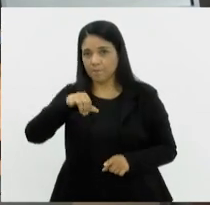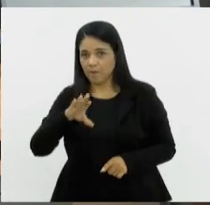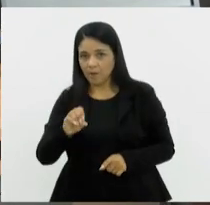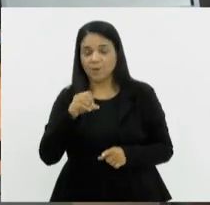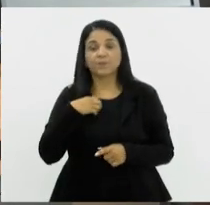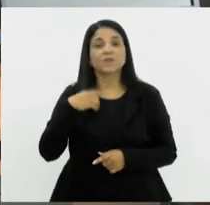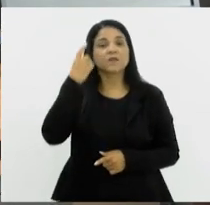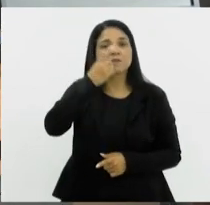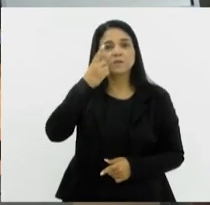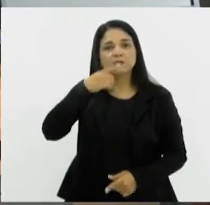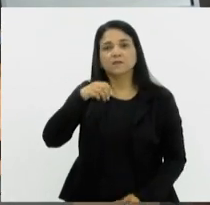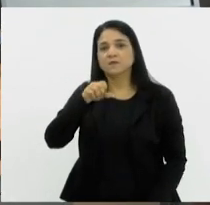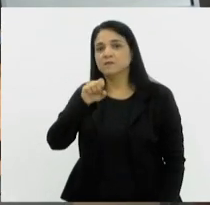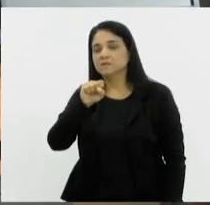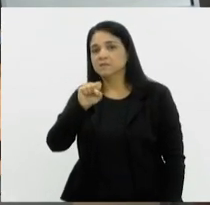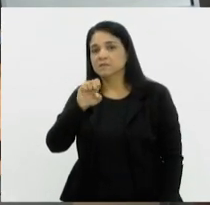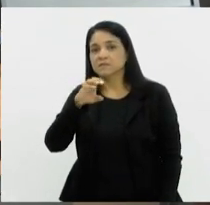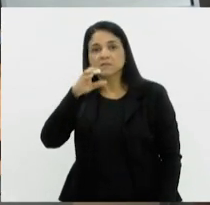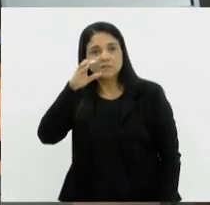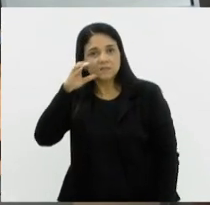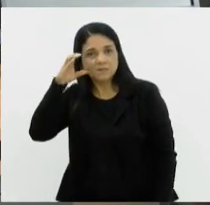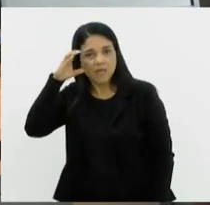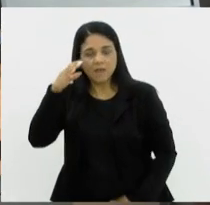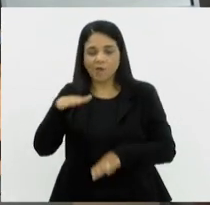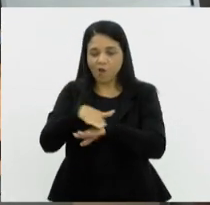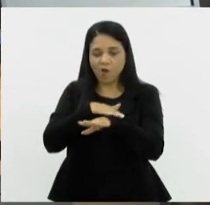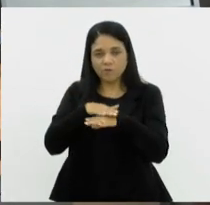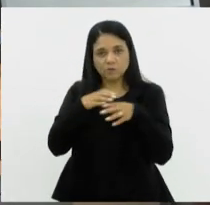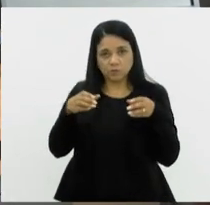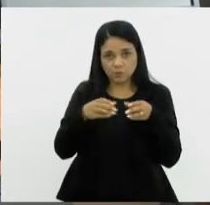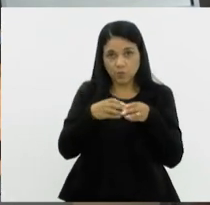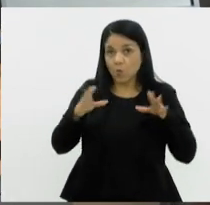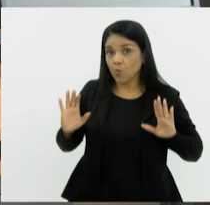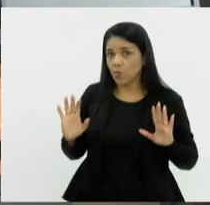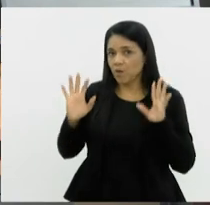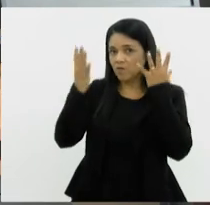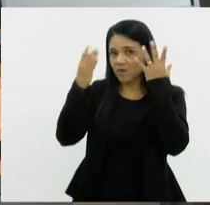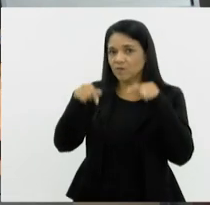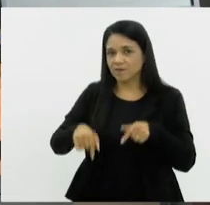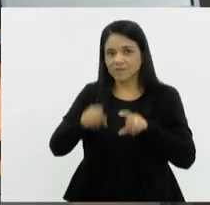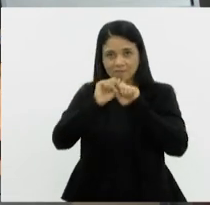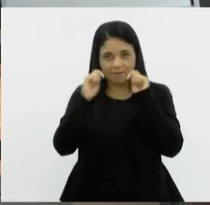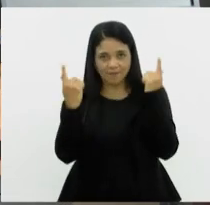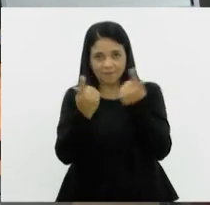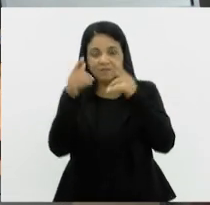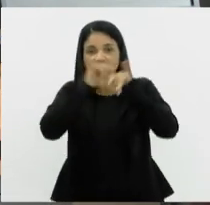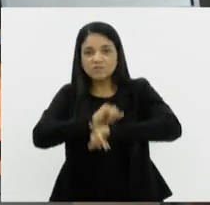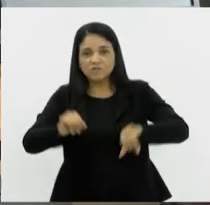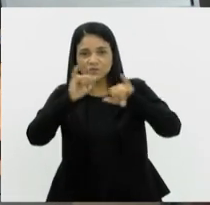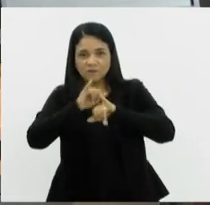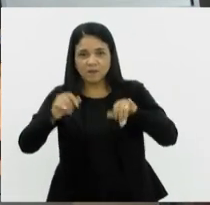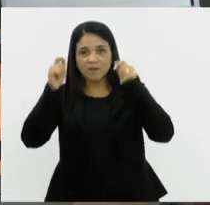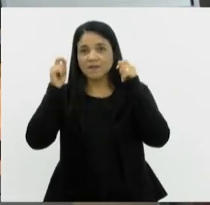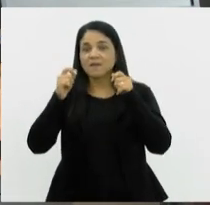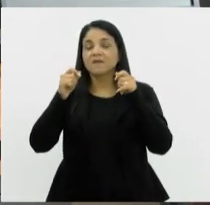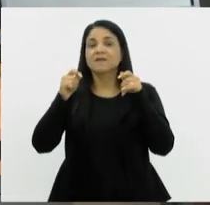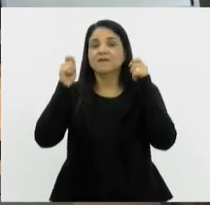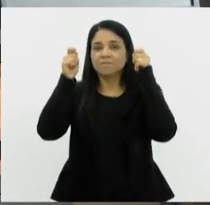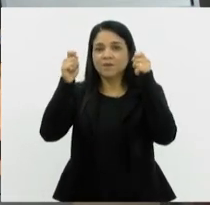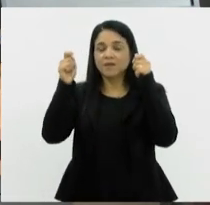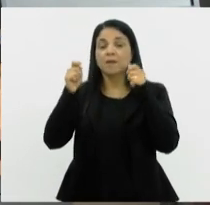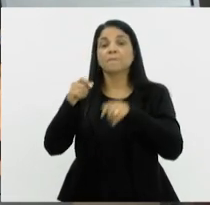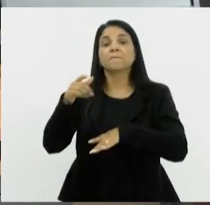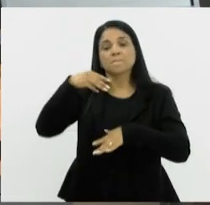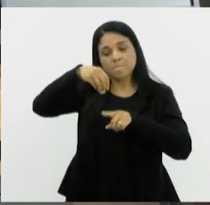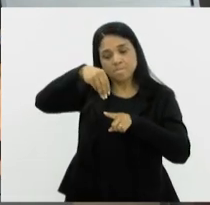deputada Célia Jordão conversou com a nossa equipe sobre um evento que será realizado aqui na Alerj para divulgar a campanha Márcio Violeta. O